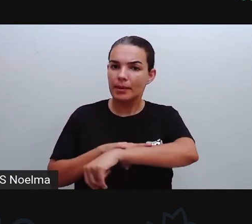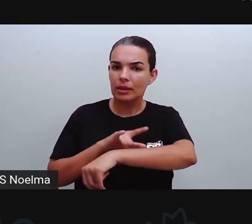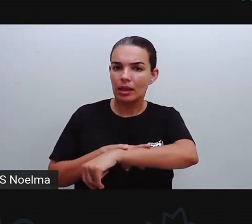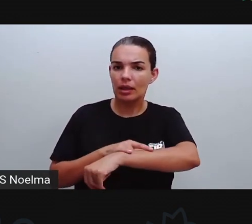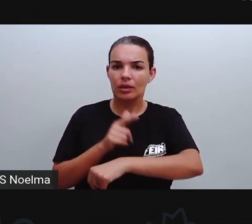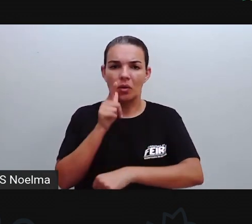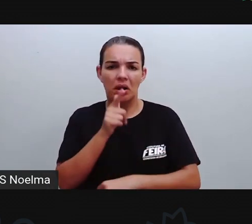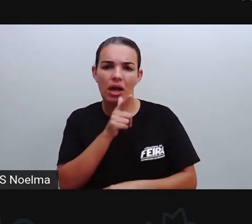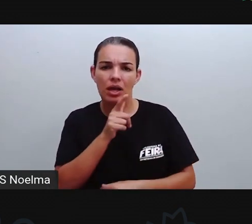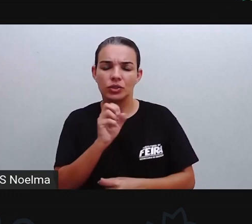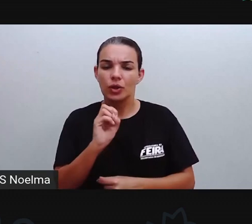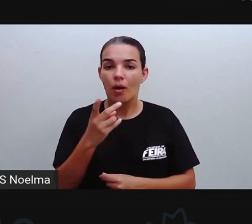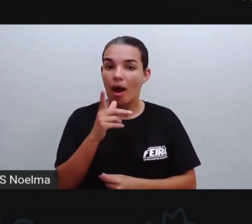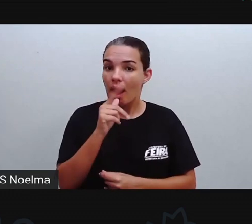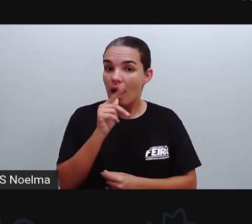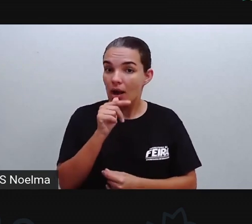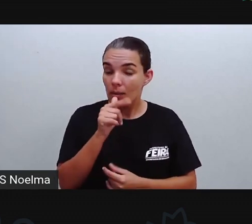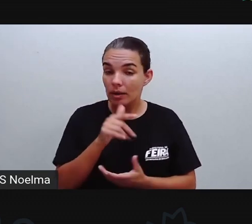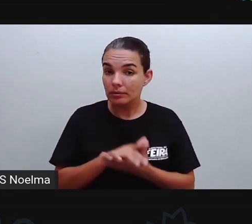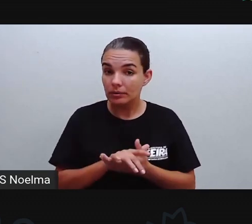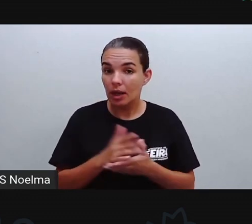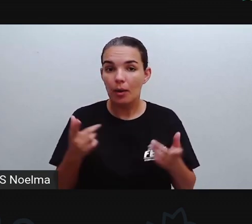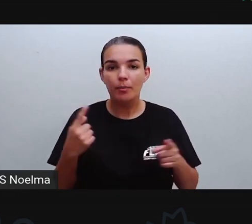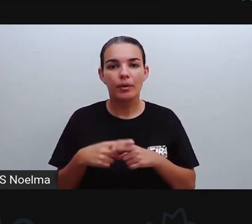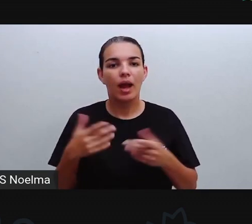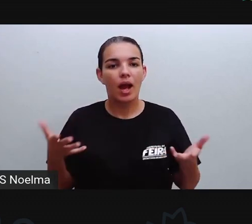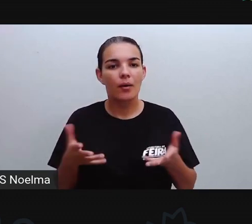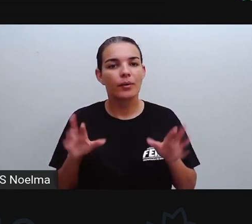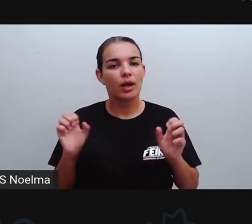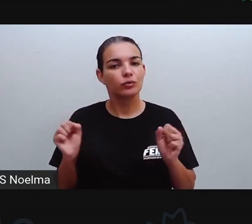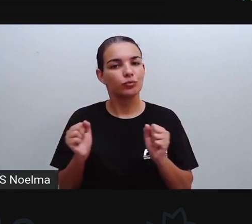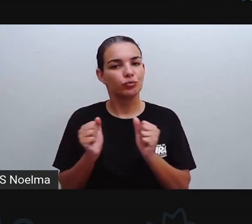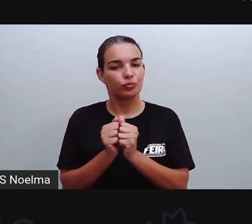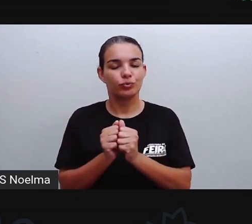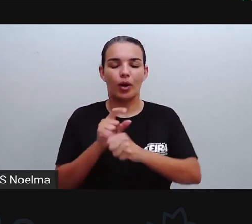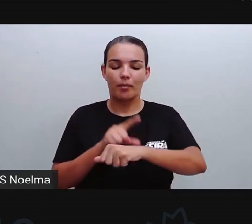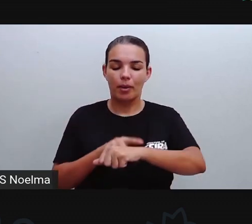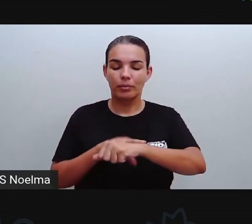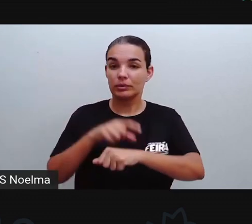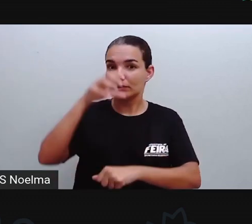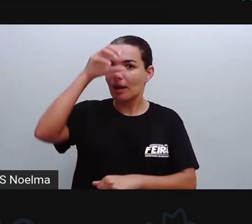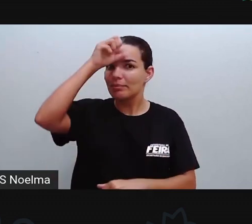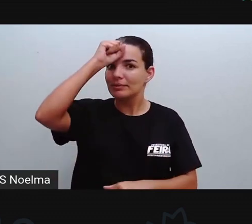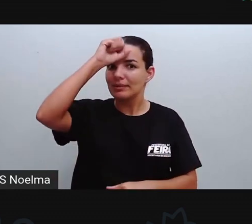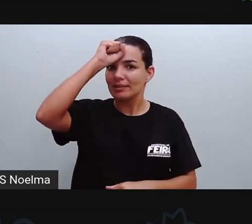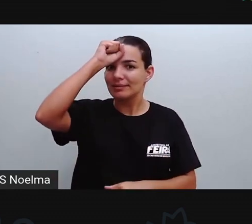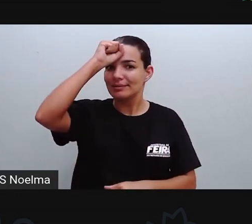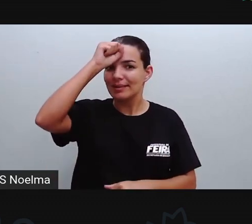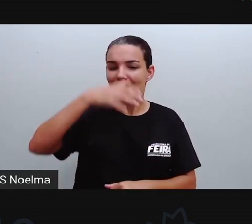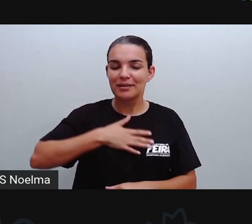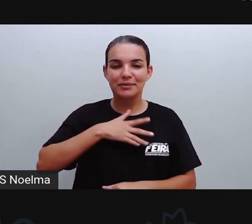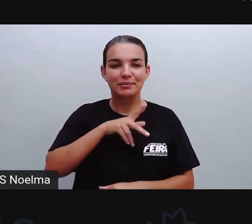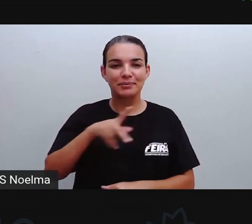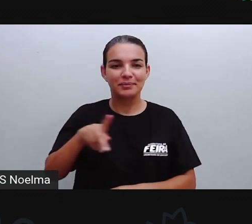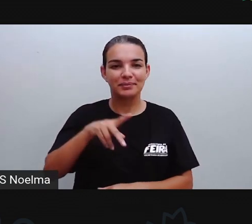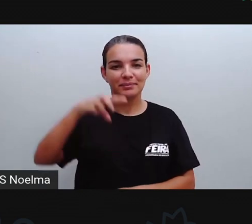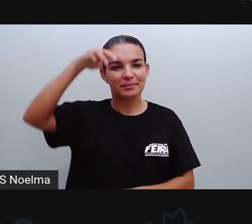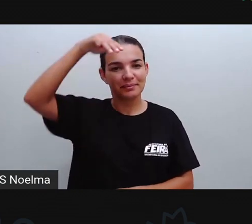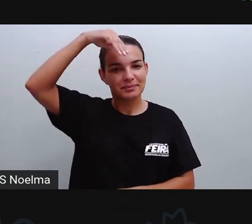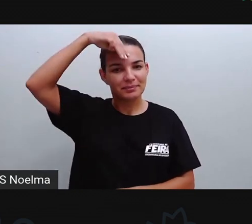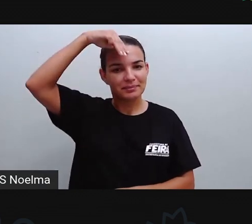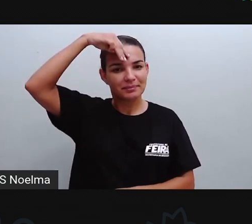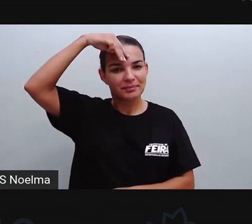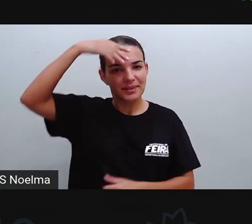um lanche? Espero que vocês tenham feito tudo isso, porque nós estamos aqui reunidos para mais um momento de muito aprendizado. Eu sou a professora Mirth